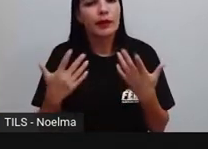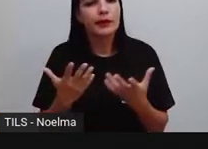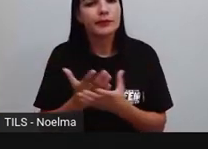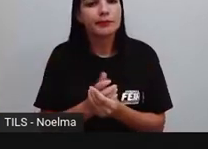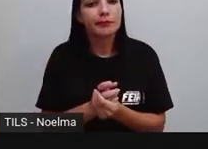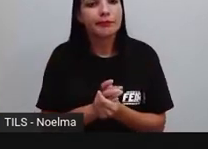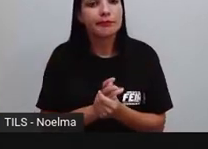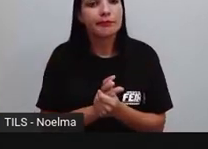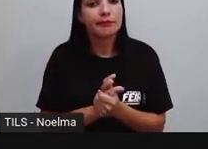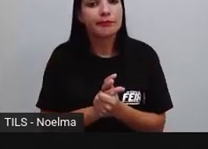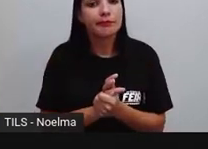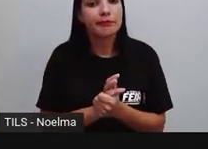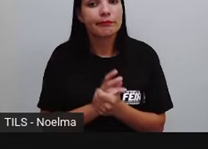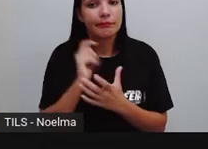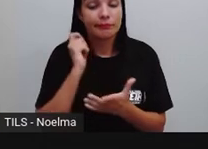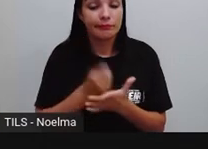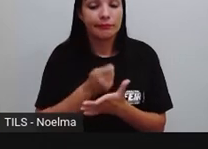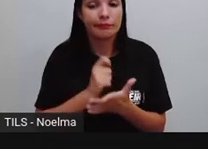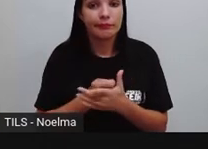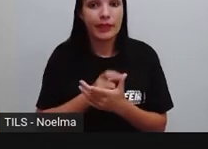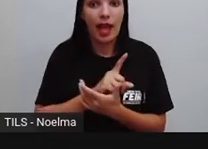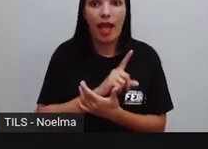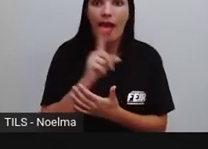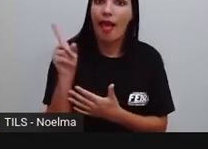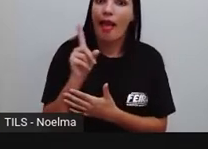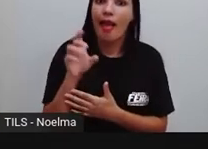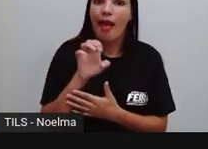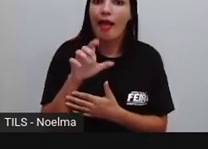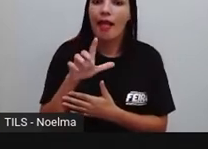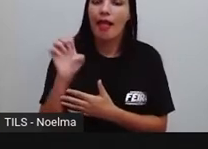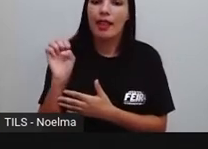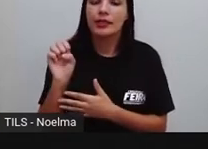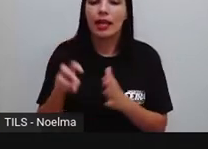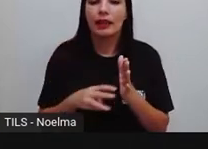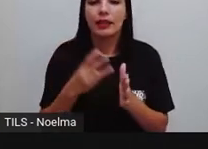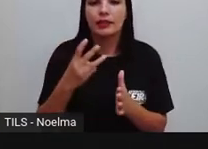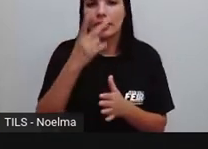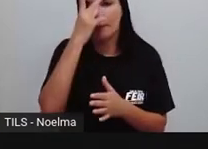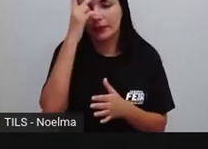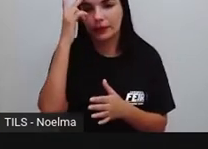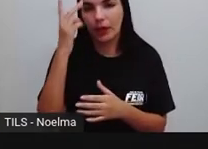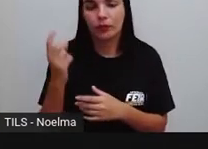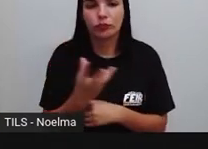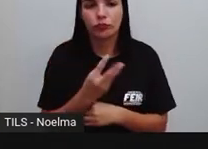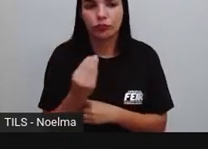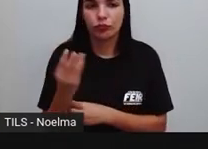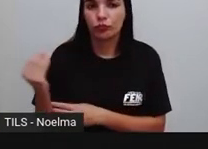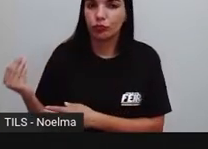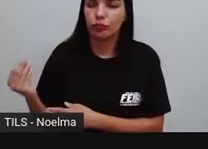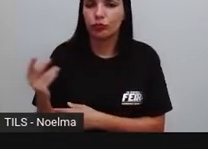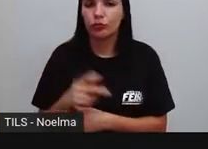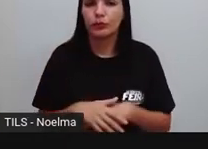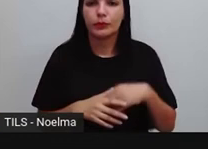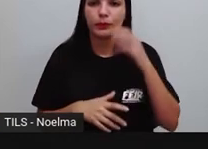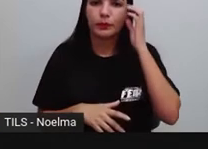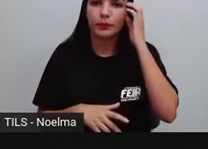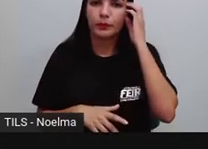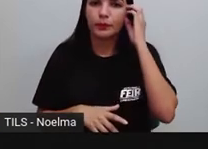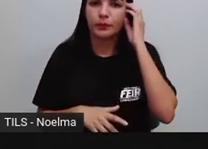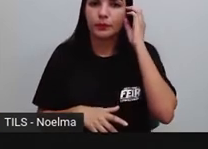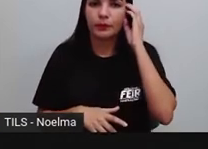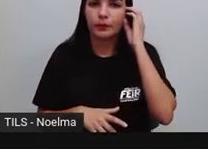do verbo? Afirmam. Eles afirmam. Terceira pessoa do plural. Ele será. Ele